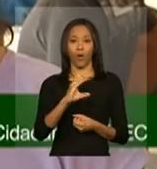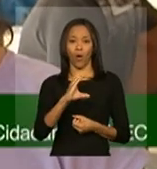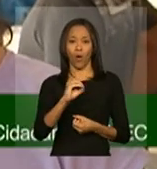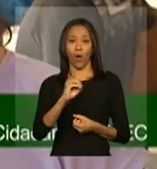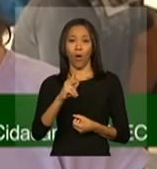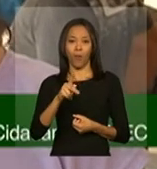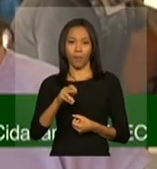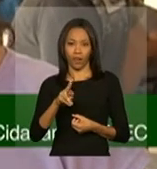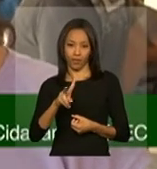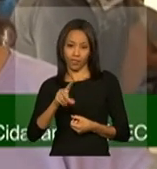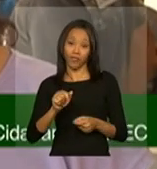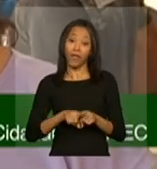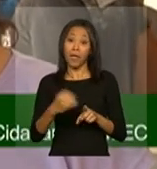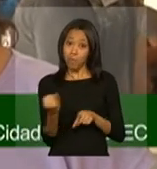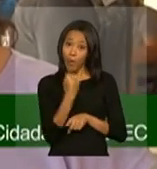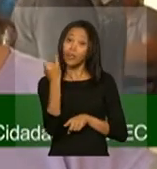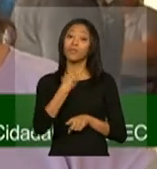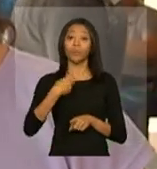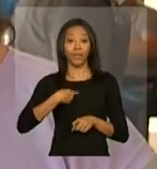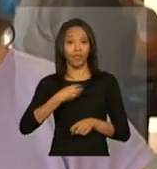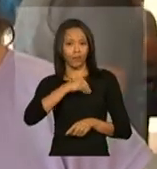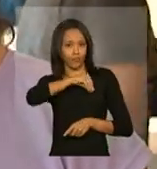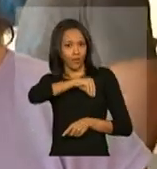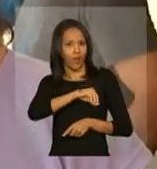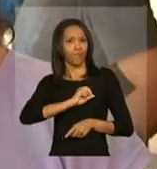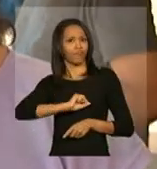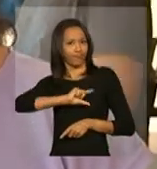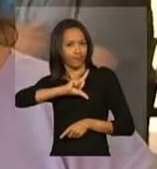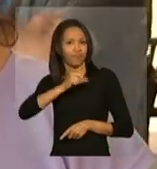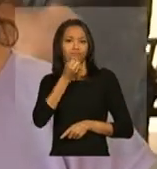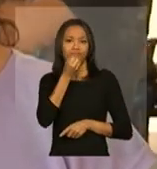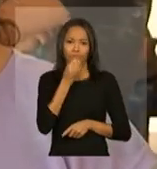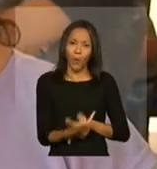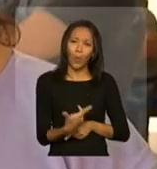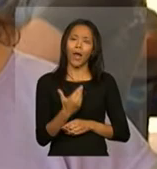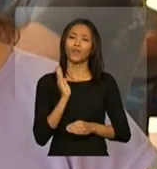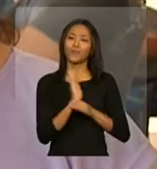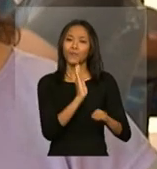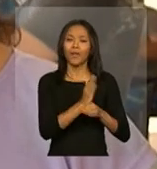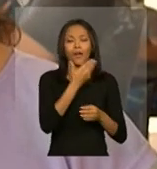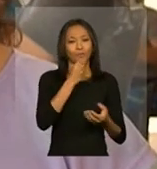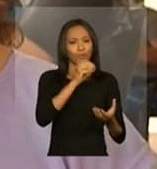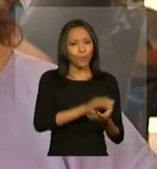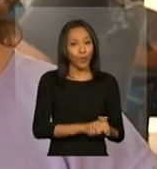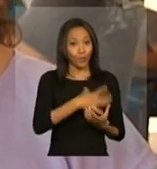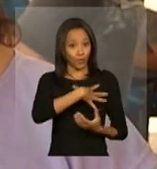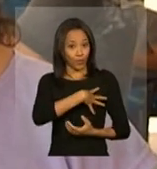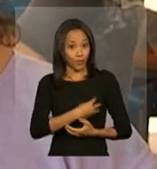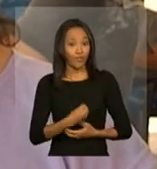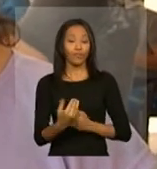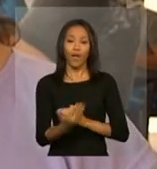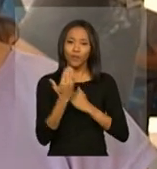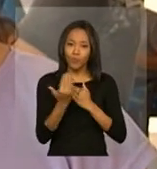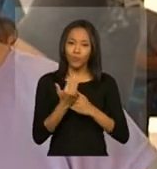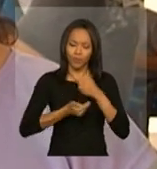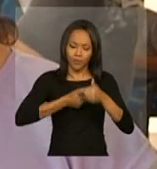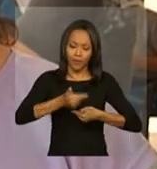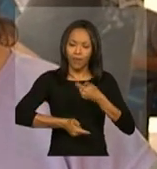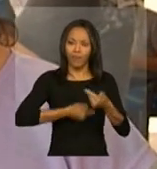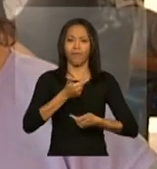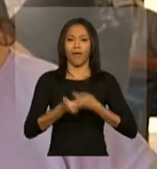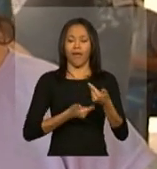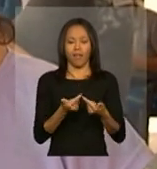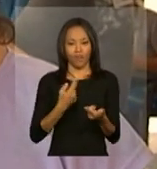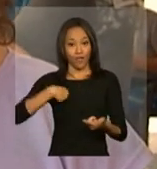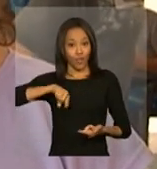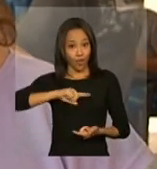porque tem aumentado a renda familiar. Então tem ajudado o esposo, os filhos vêm trabalhando junto. Então como